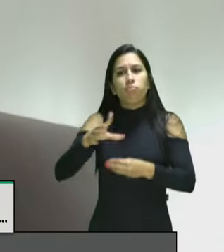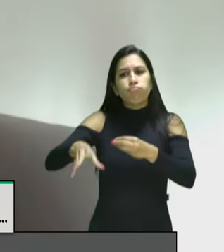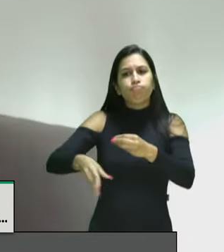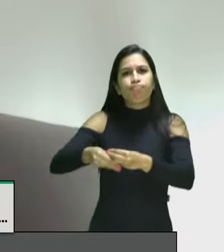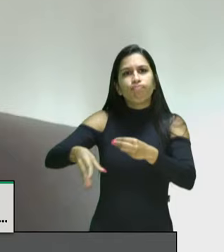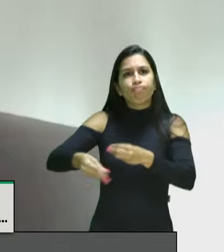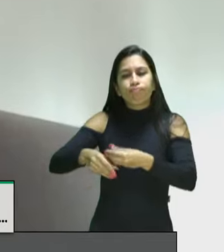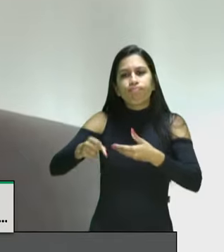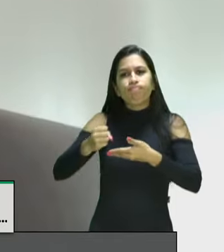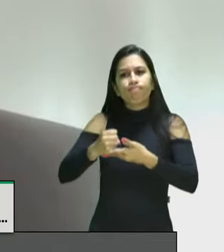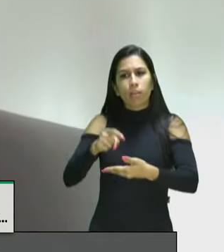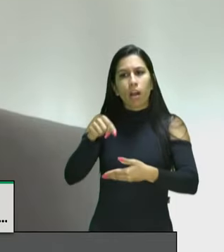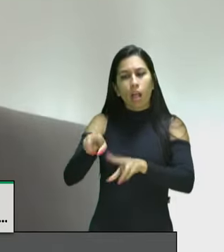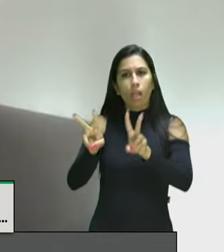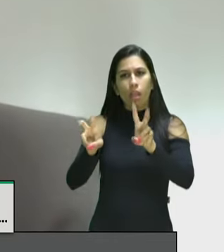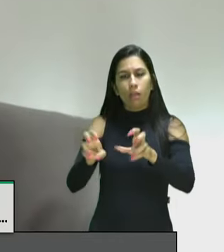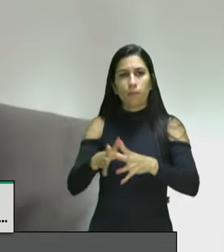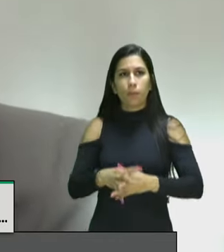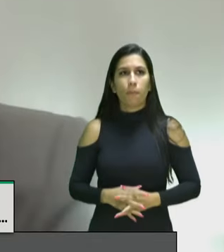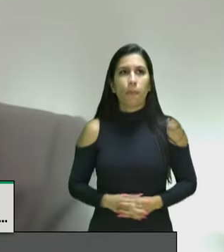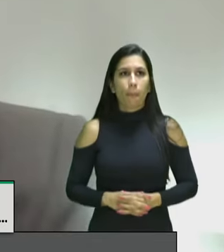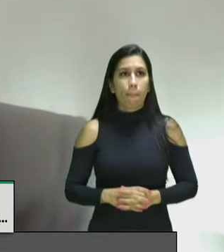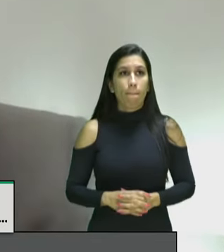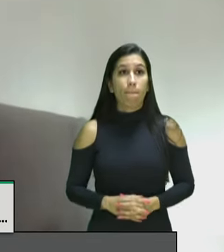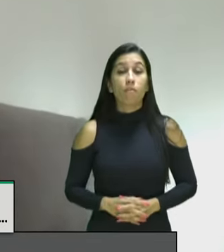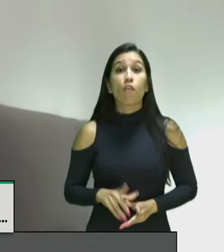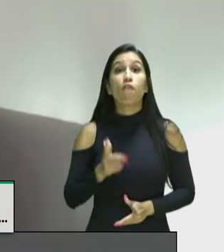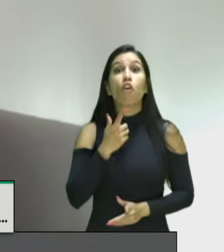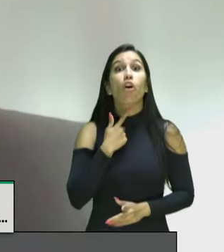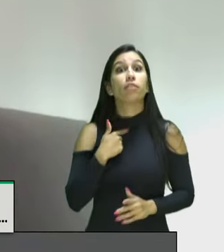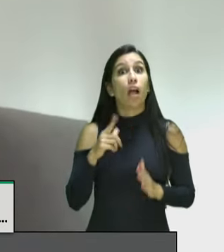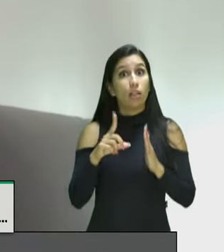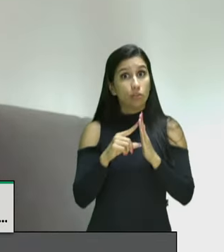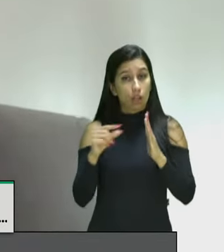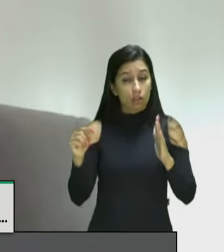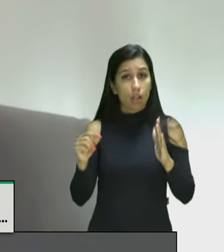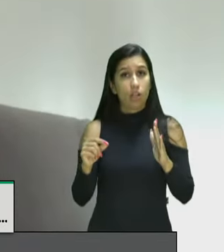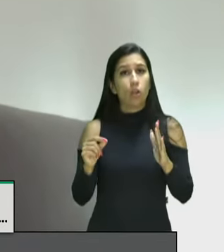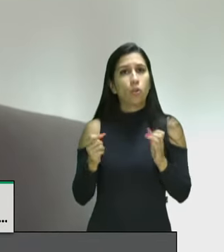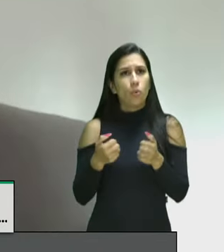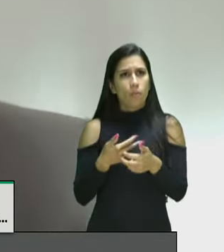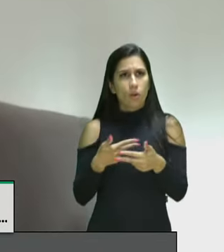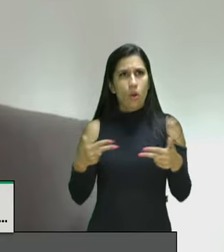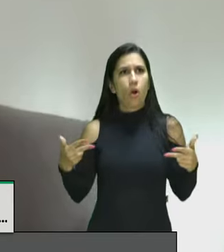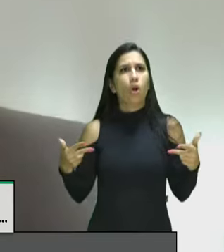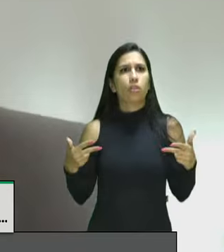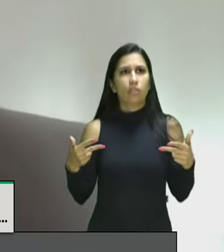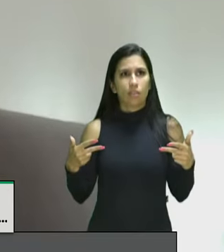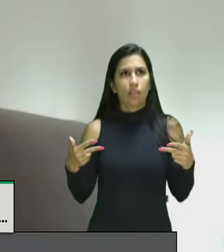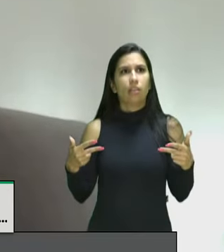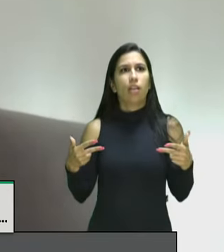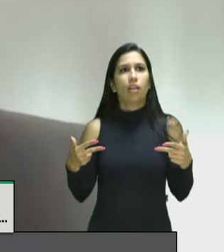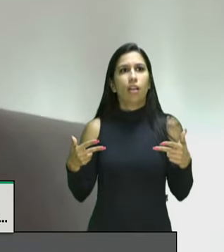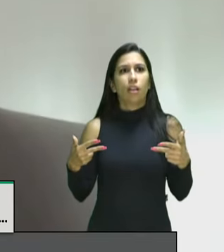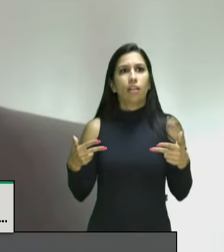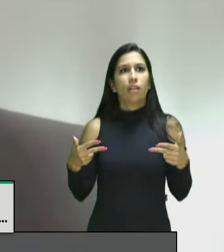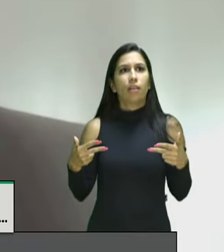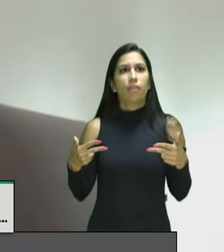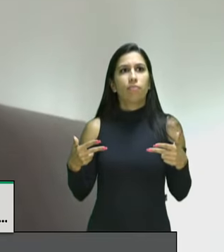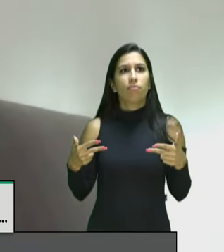anos gostaria de destacar algo que foi ventilado de maneira muito educada pela